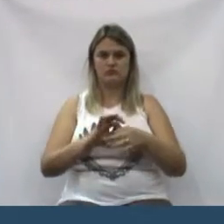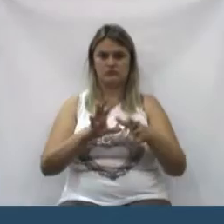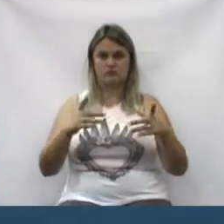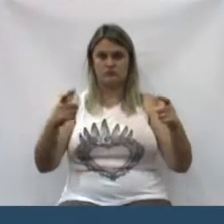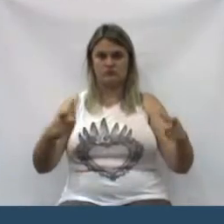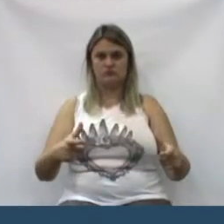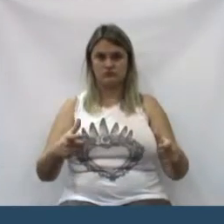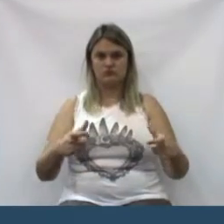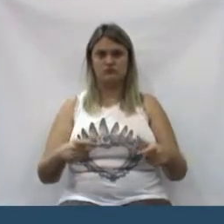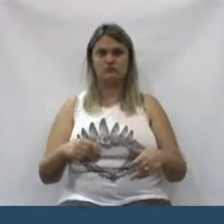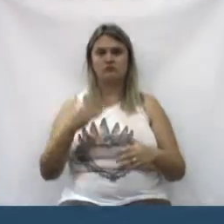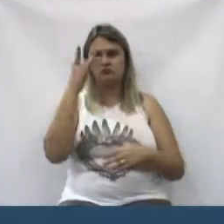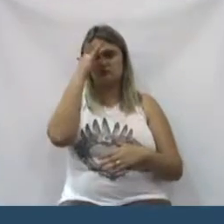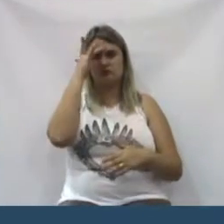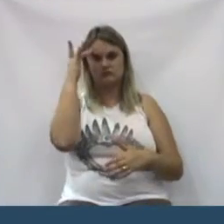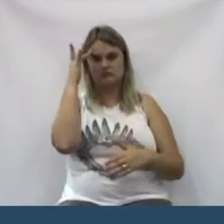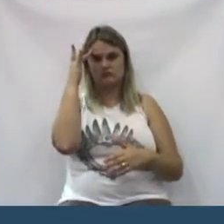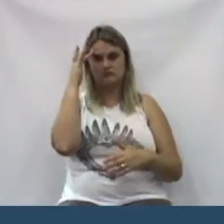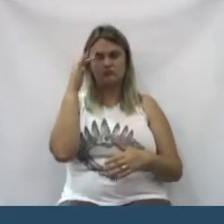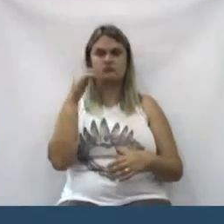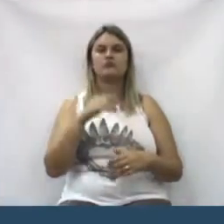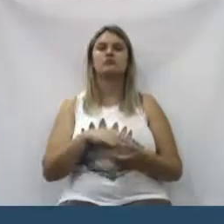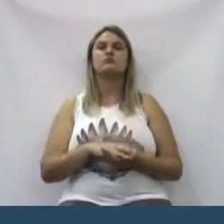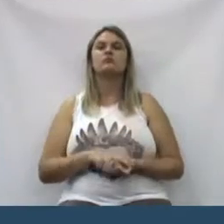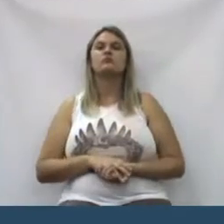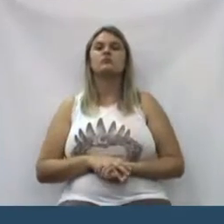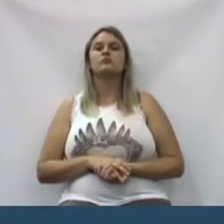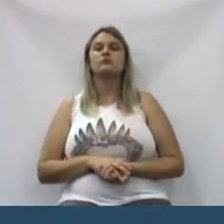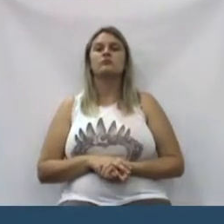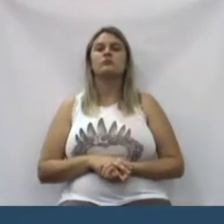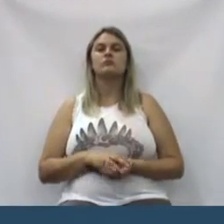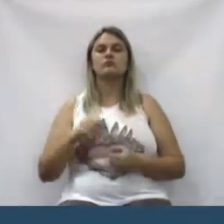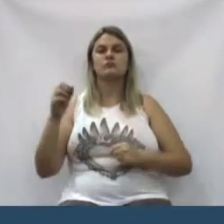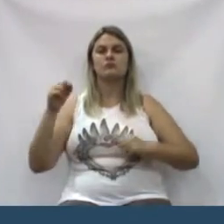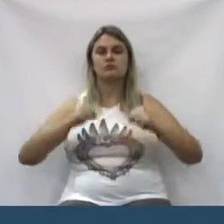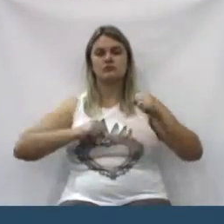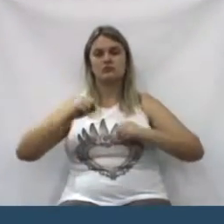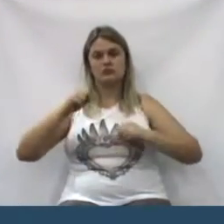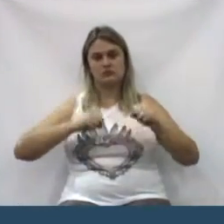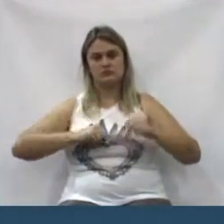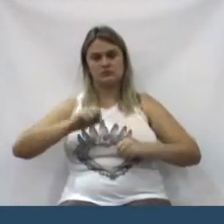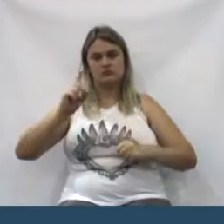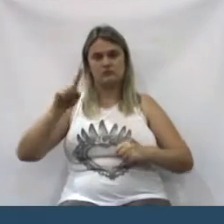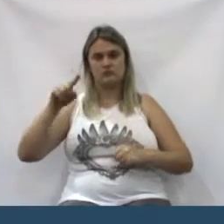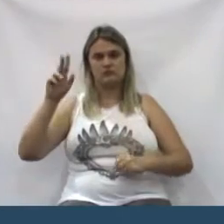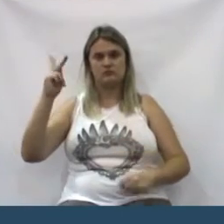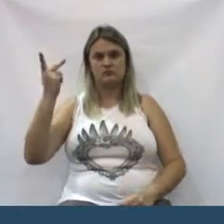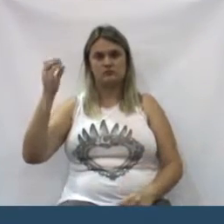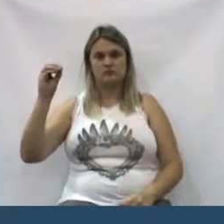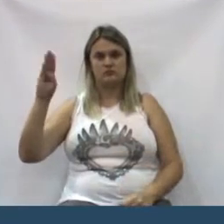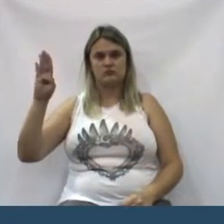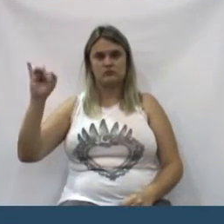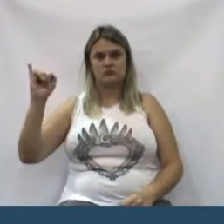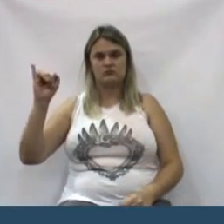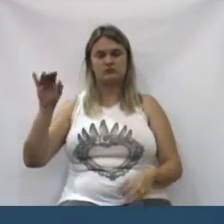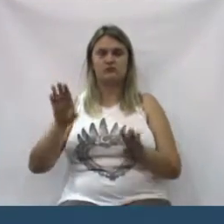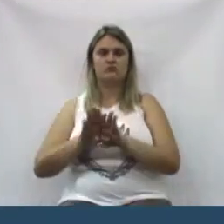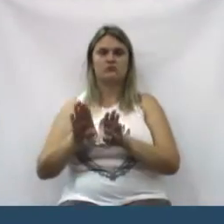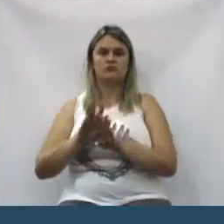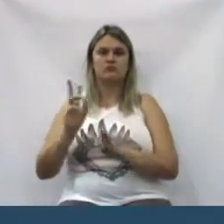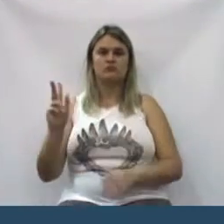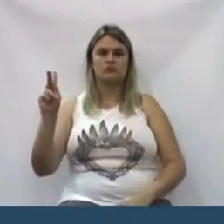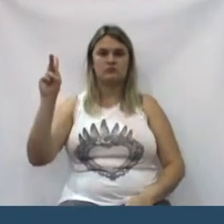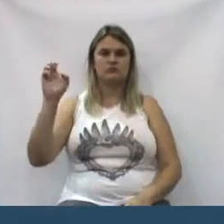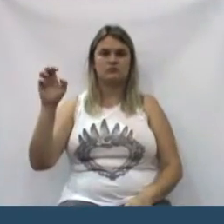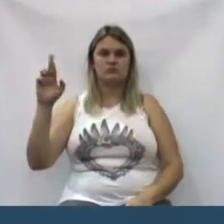beneficiando aos moradores da região sul, uma grande empresa que é o OB e o Kerb, que tem a